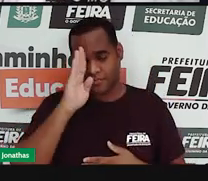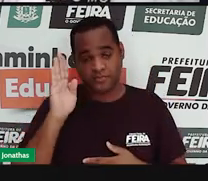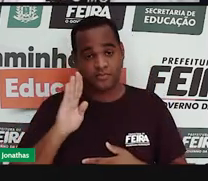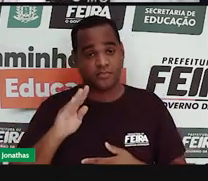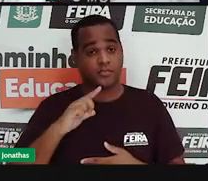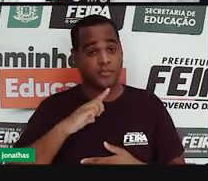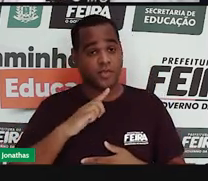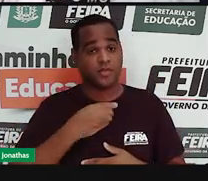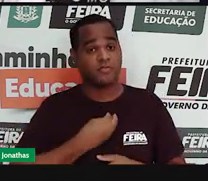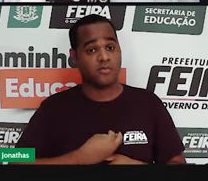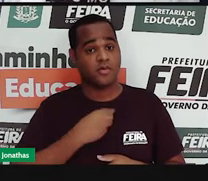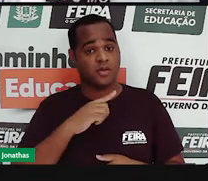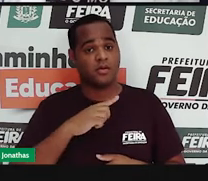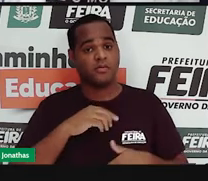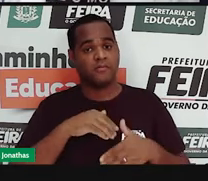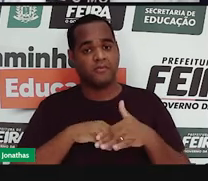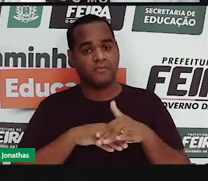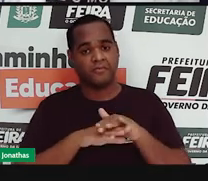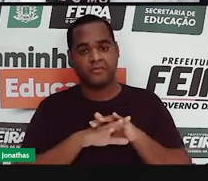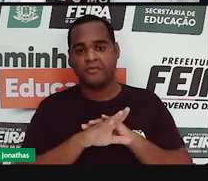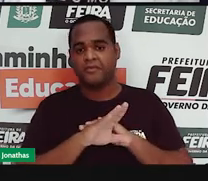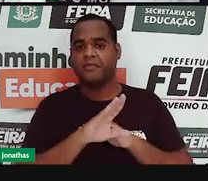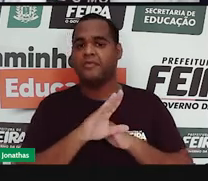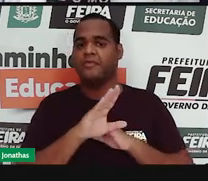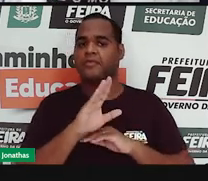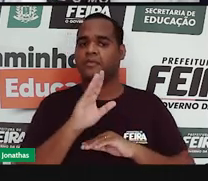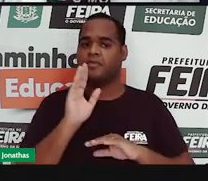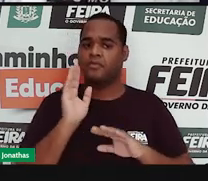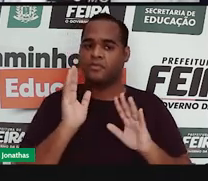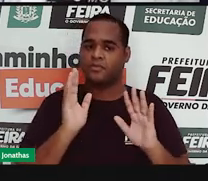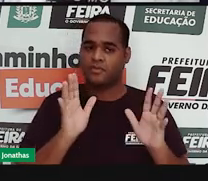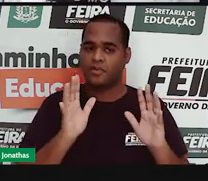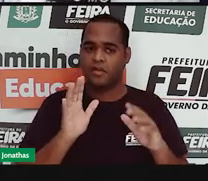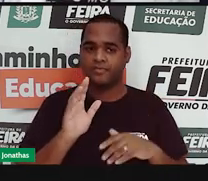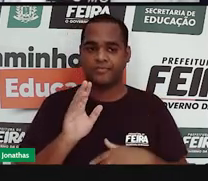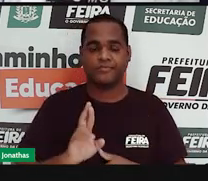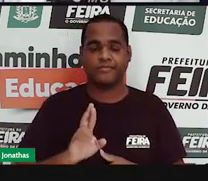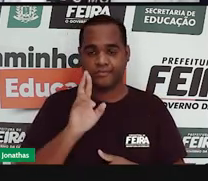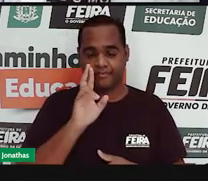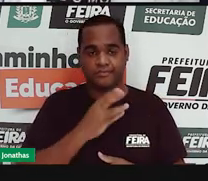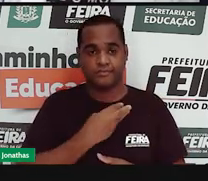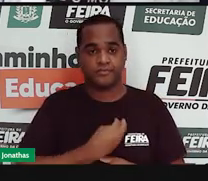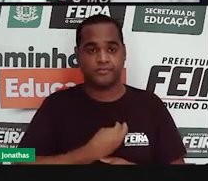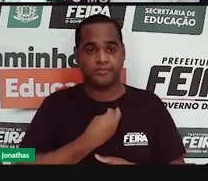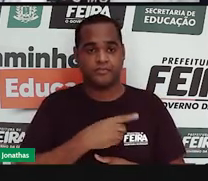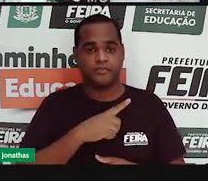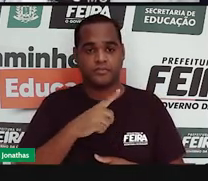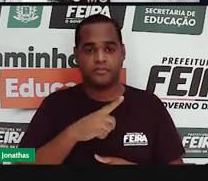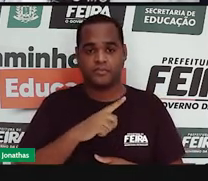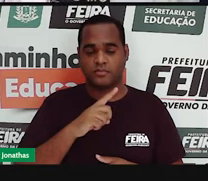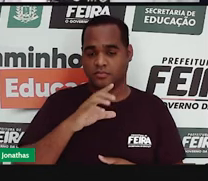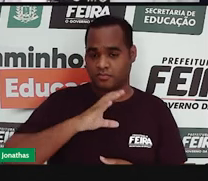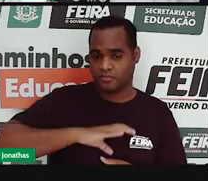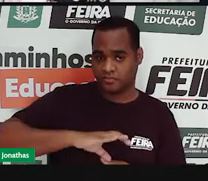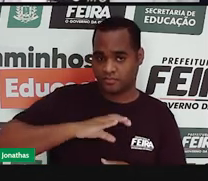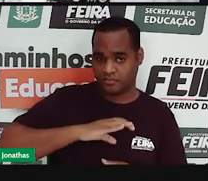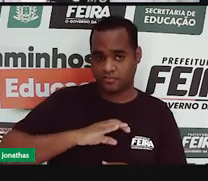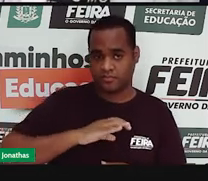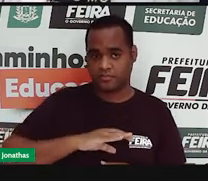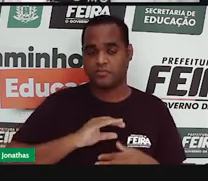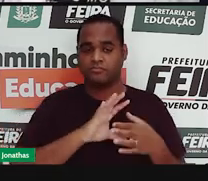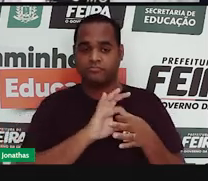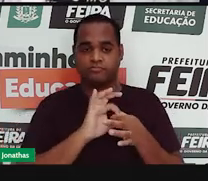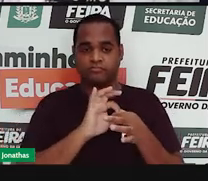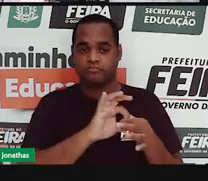estavam acostumados com o processo de independência em relação a Portugal, de ser um estado igual a